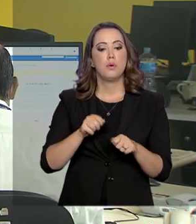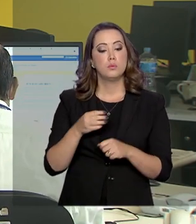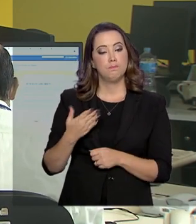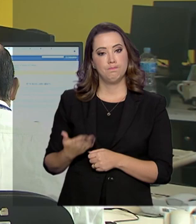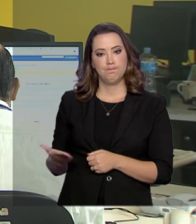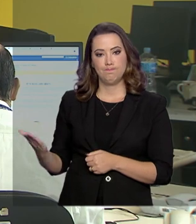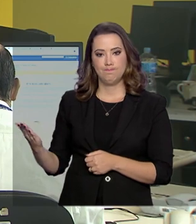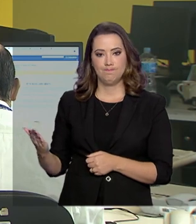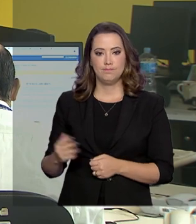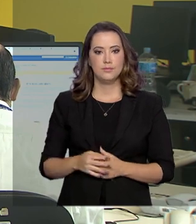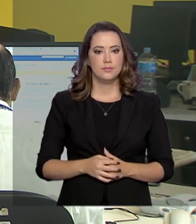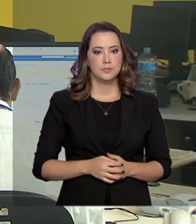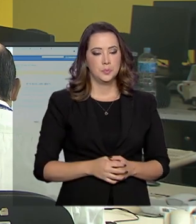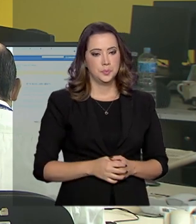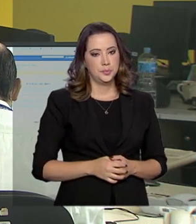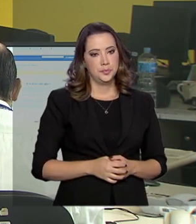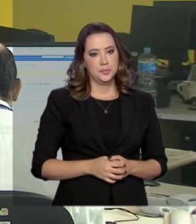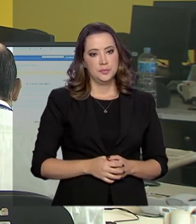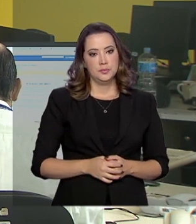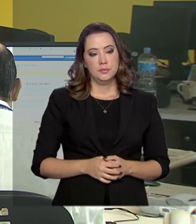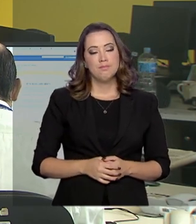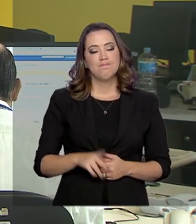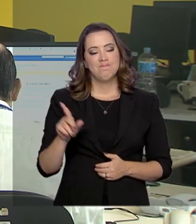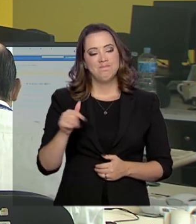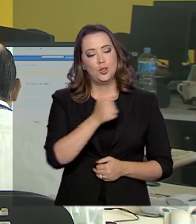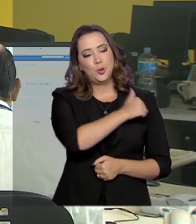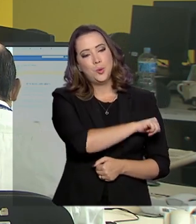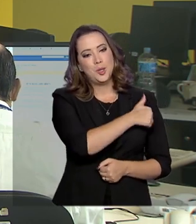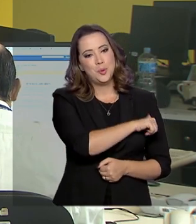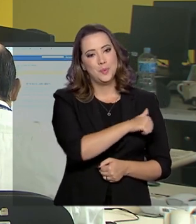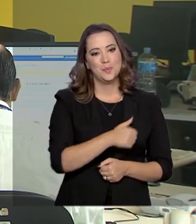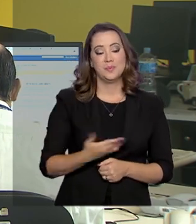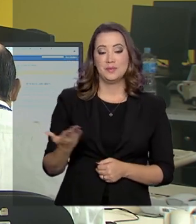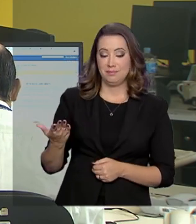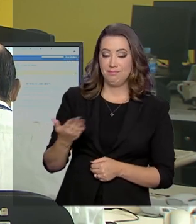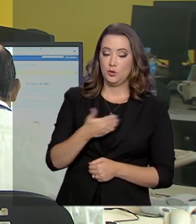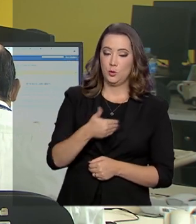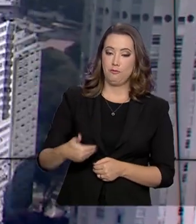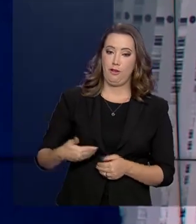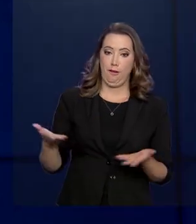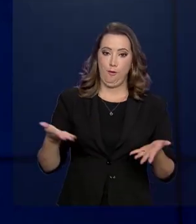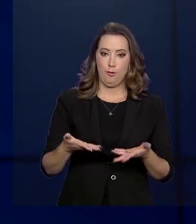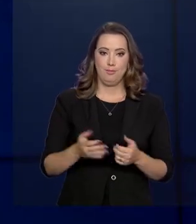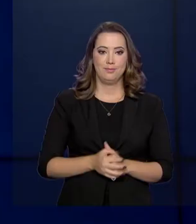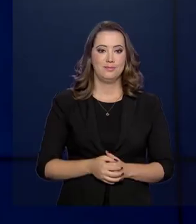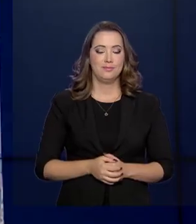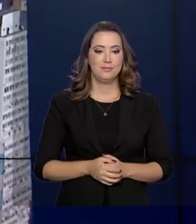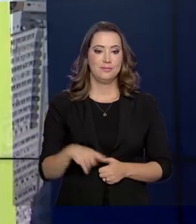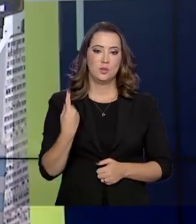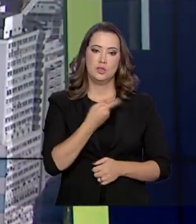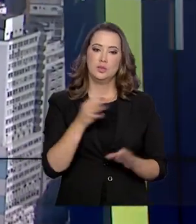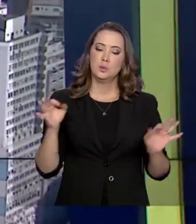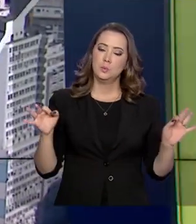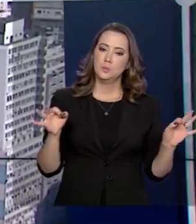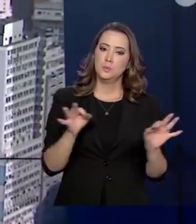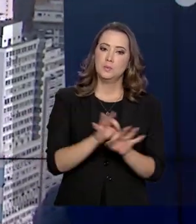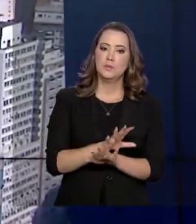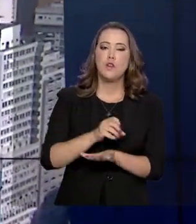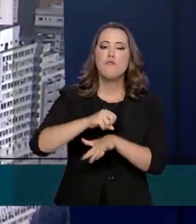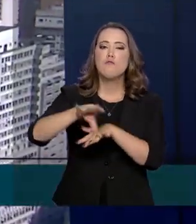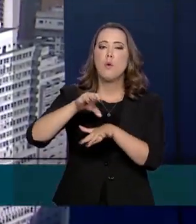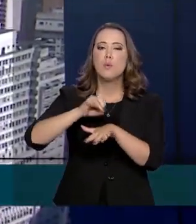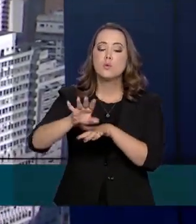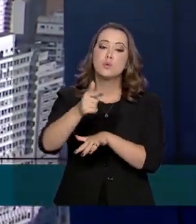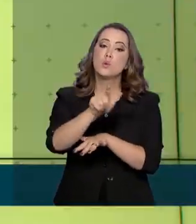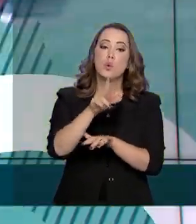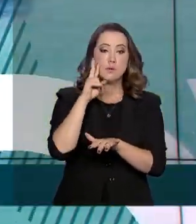.mec.gov.br. Do Rio de Janeiro, Tiago Pimenta, para o Governo Agora. A gente fica por aqui. Mais